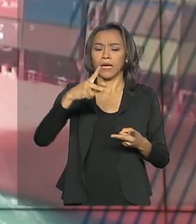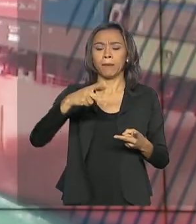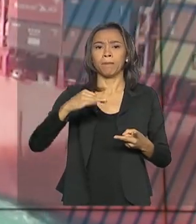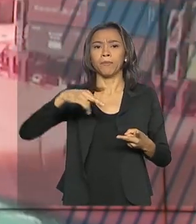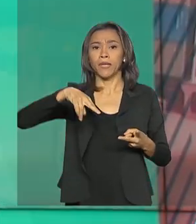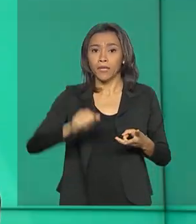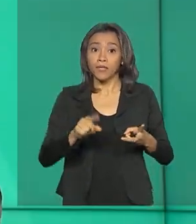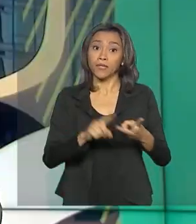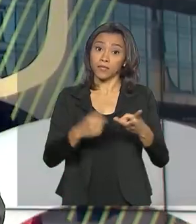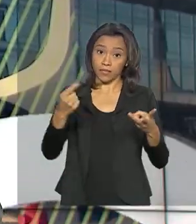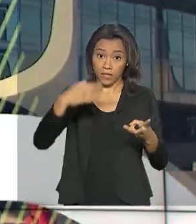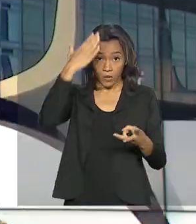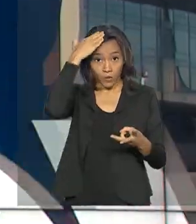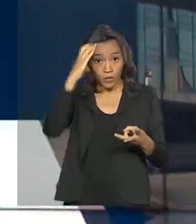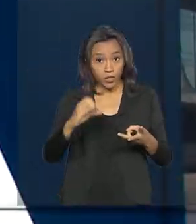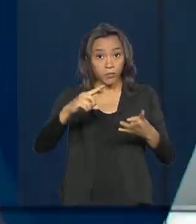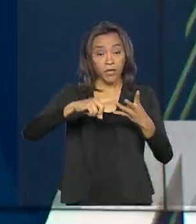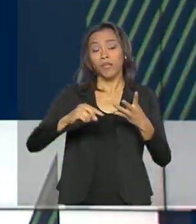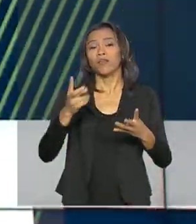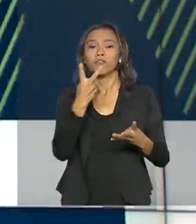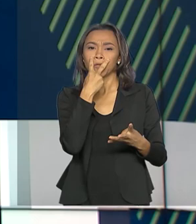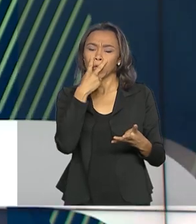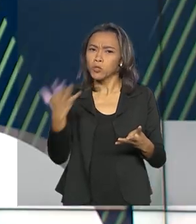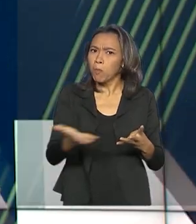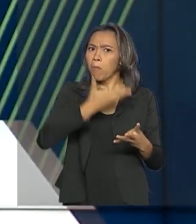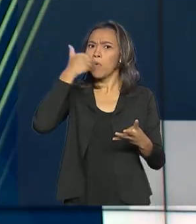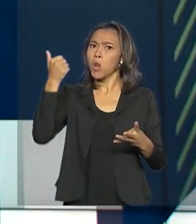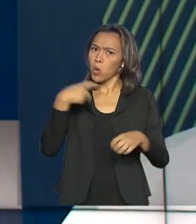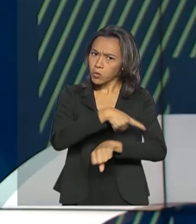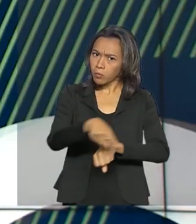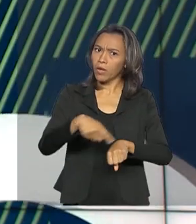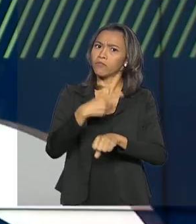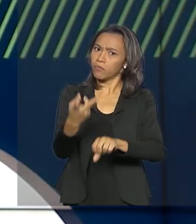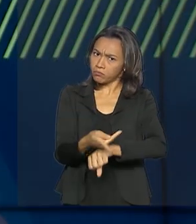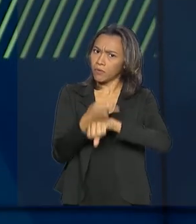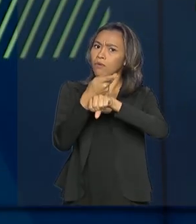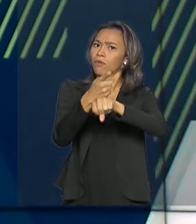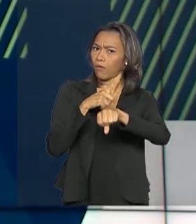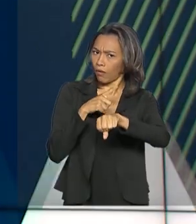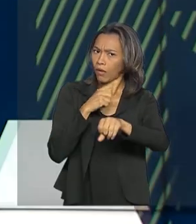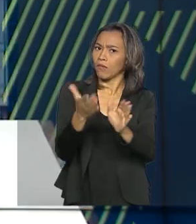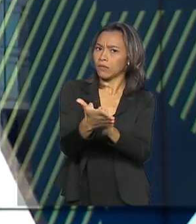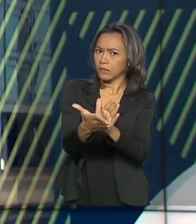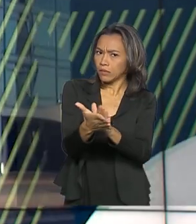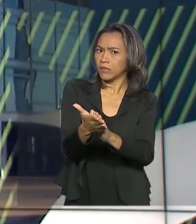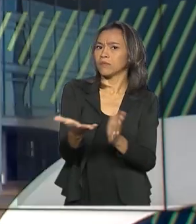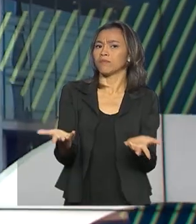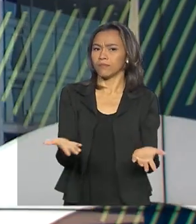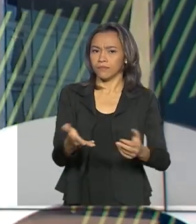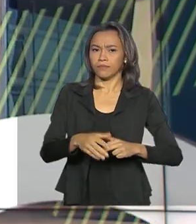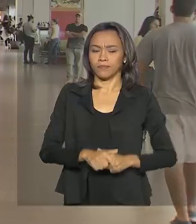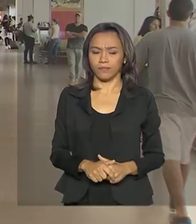Curitiba e Vitória os melhores do país. Os terminais foram premiados pelo Ministério da Infraestrutura.